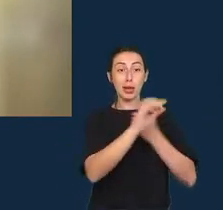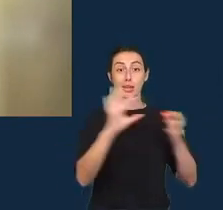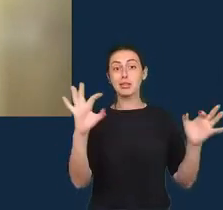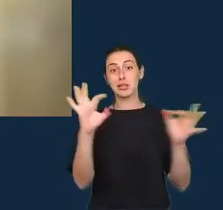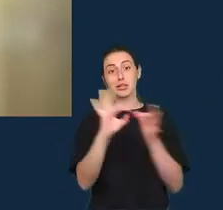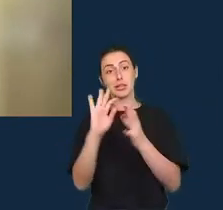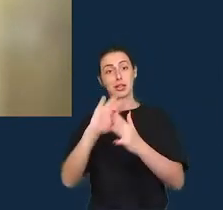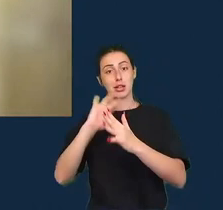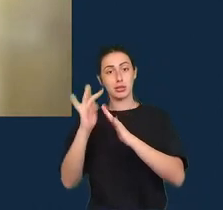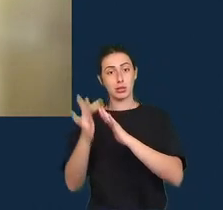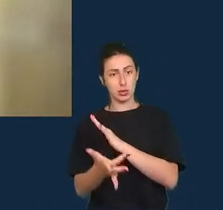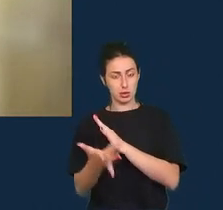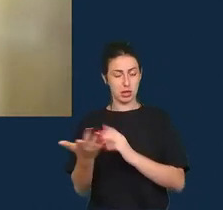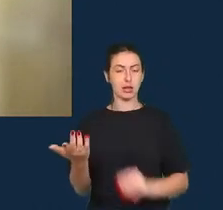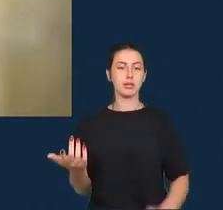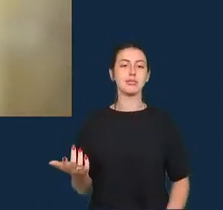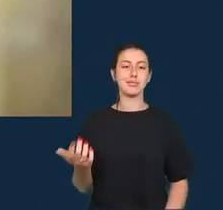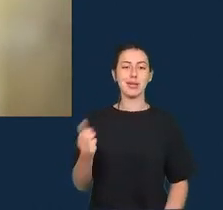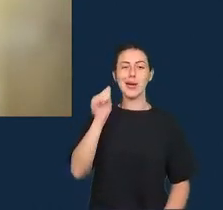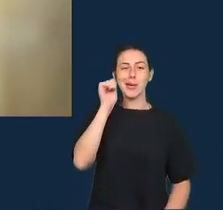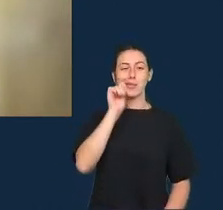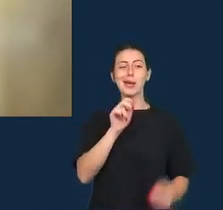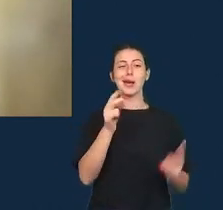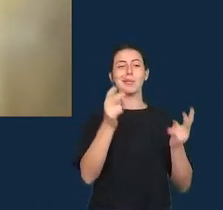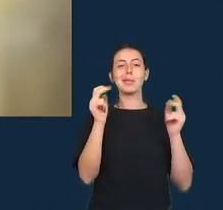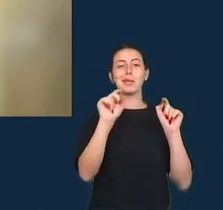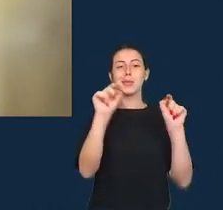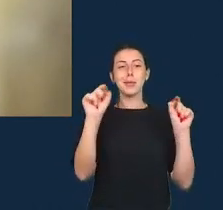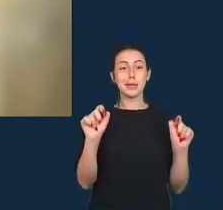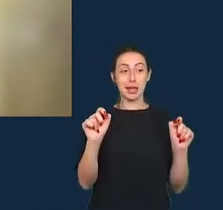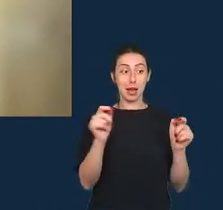observou que na maioria das vezes